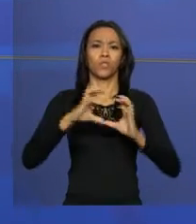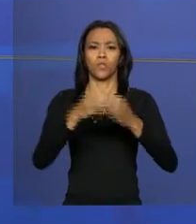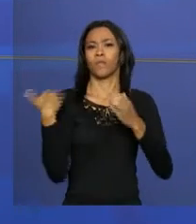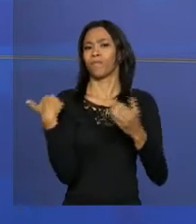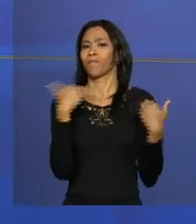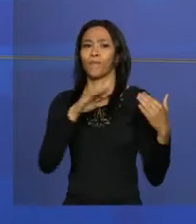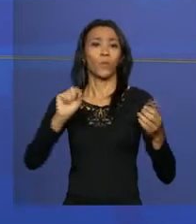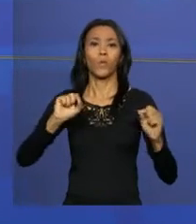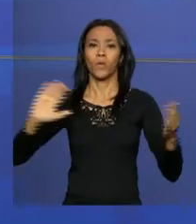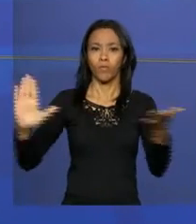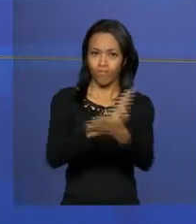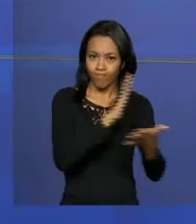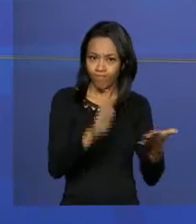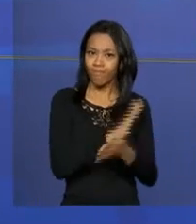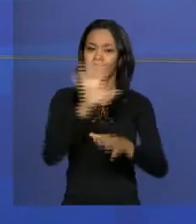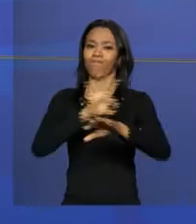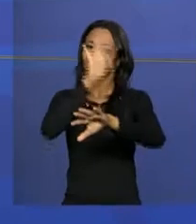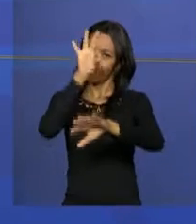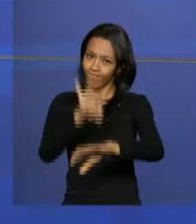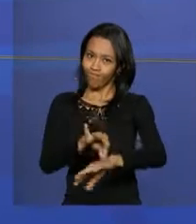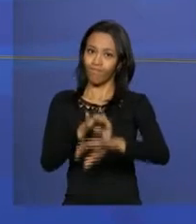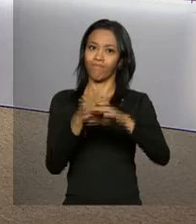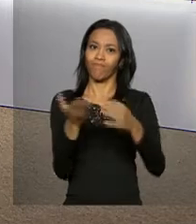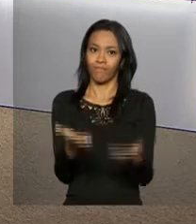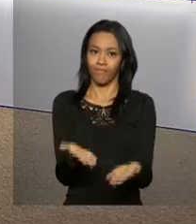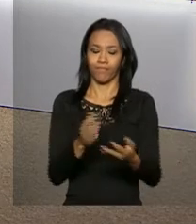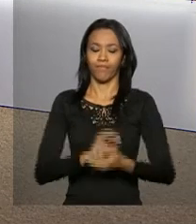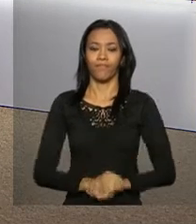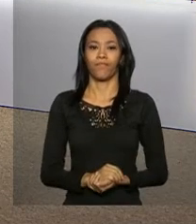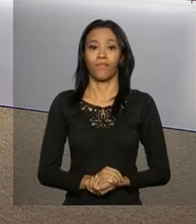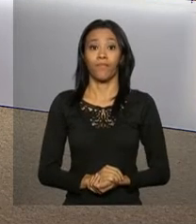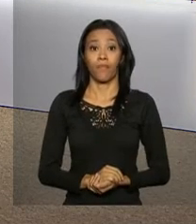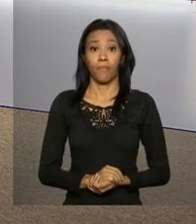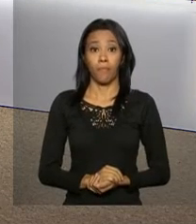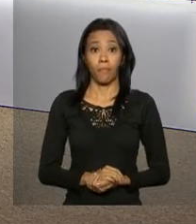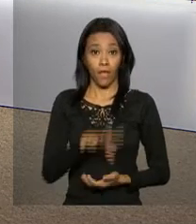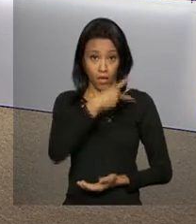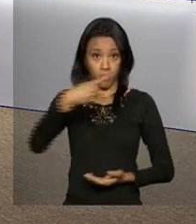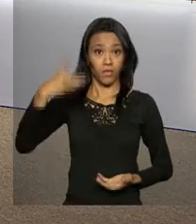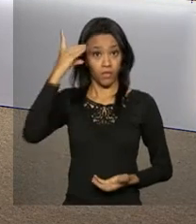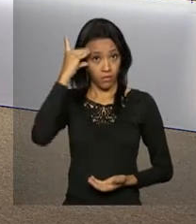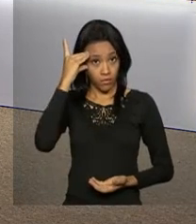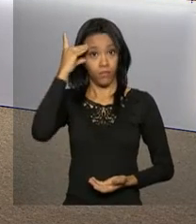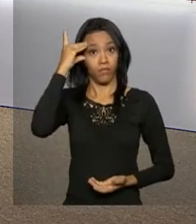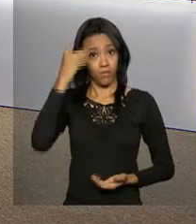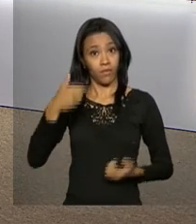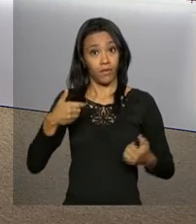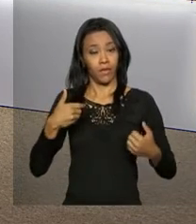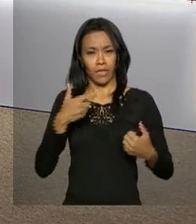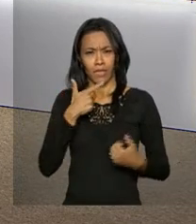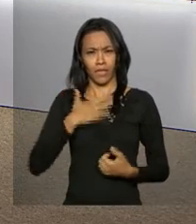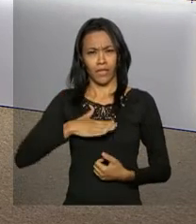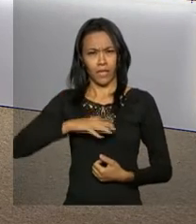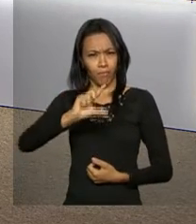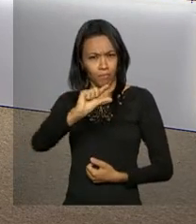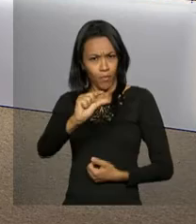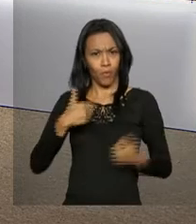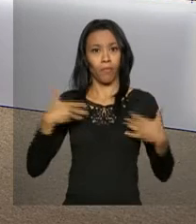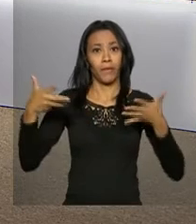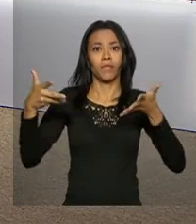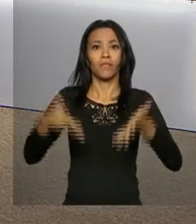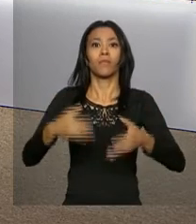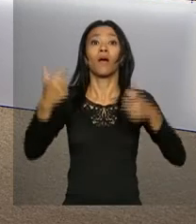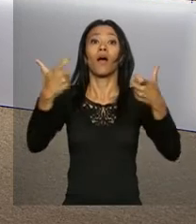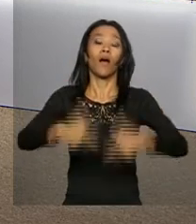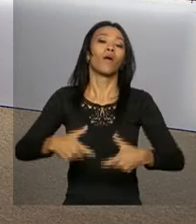de Mobilização da Educação contra o Zika. A presidenta Dilma Rousseff participa daqui a pouco da mobilização em